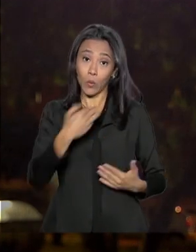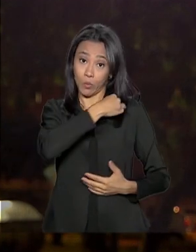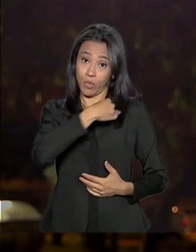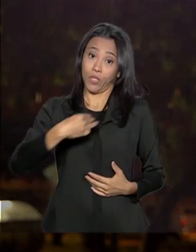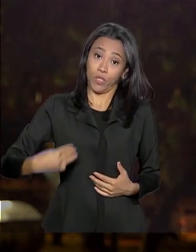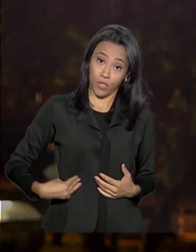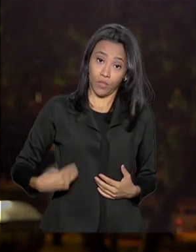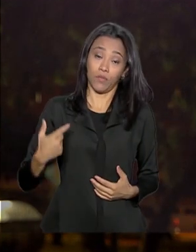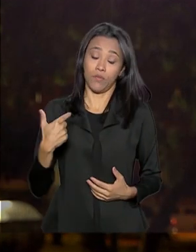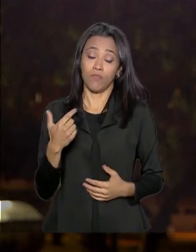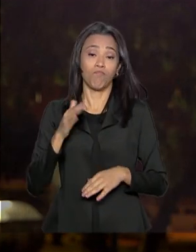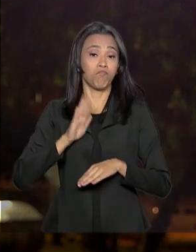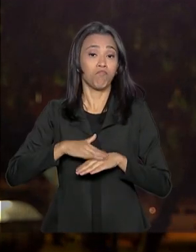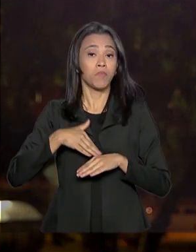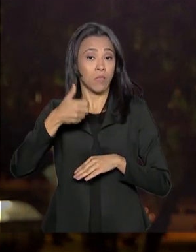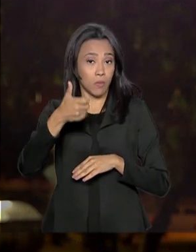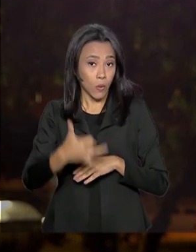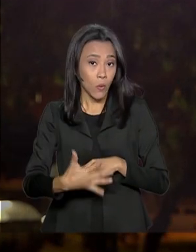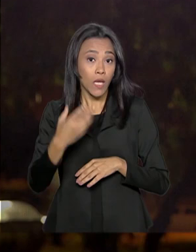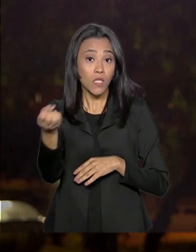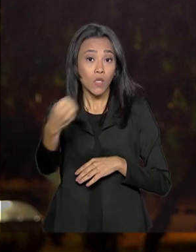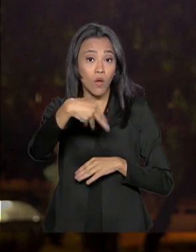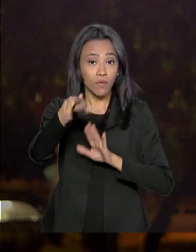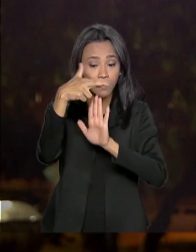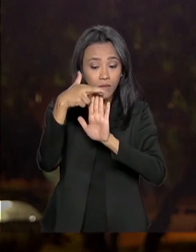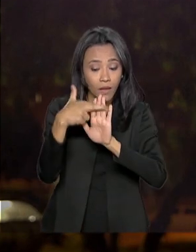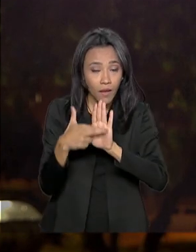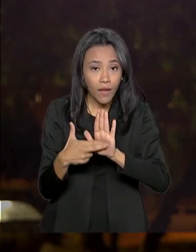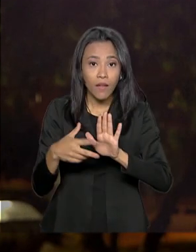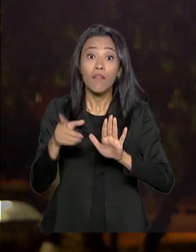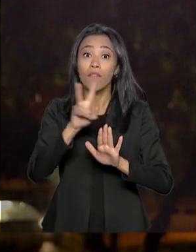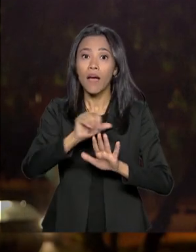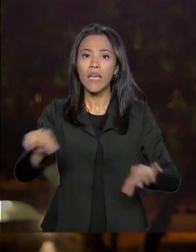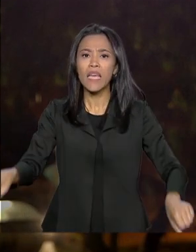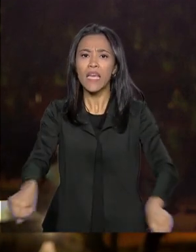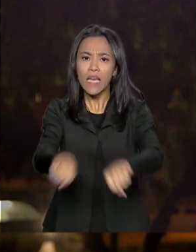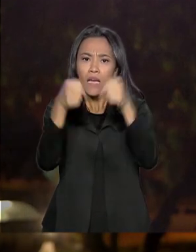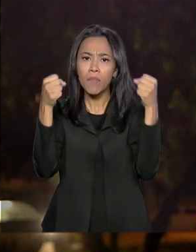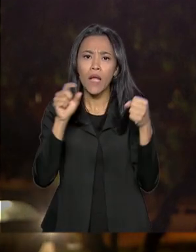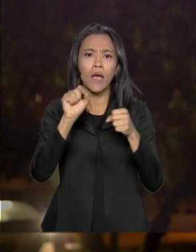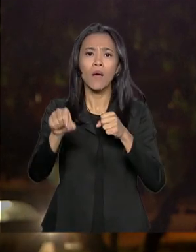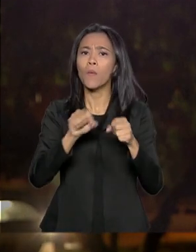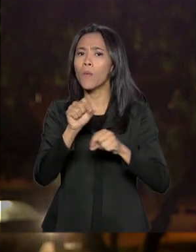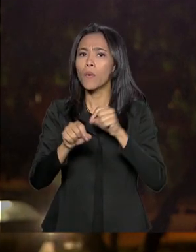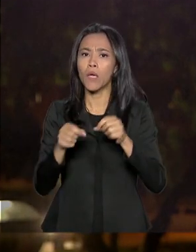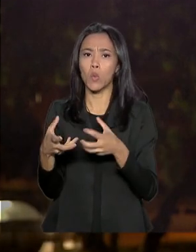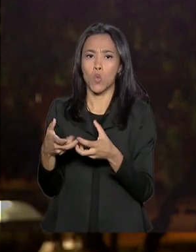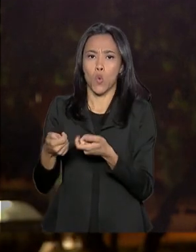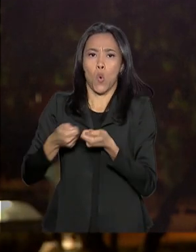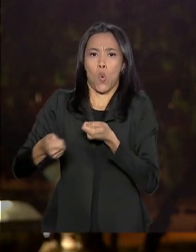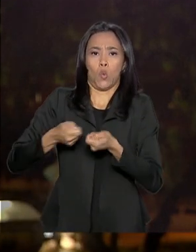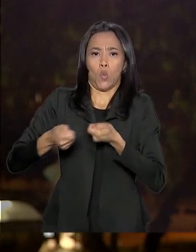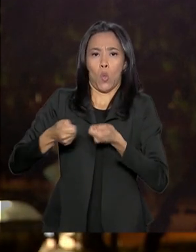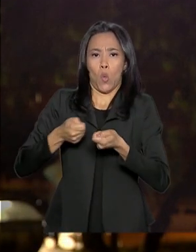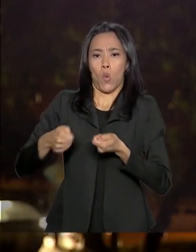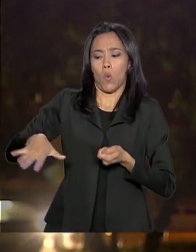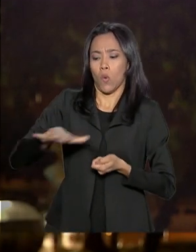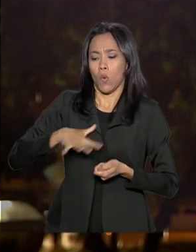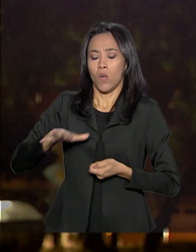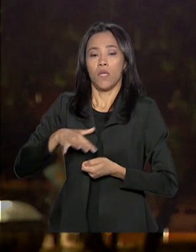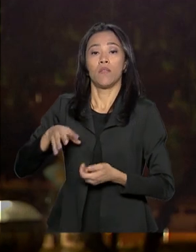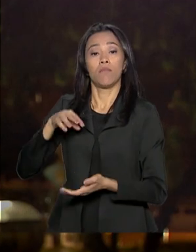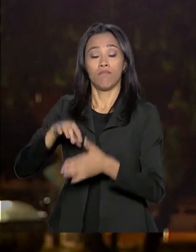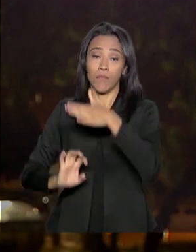Energia, Bento Albuquerque, as novas diretrizes quebram o monopólio da Petrobras e abrem concorrência para a iniciativa